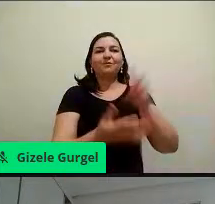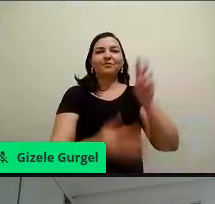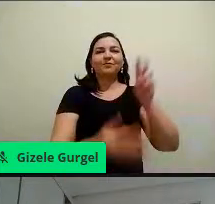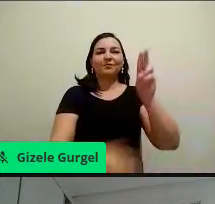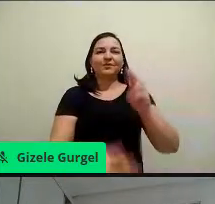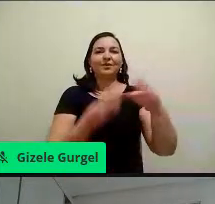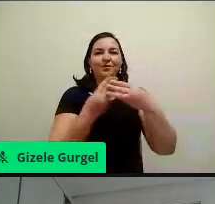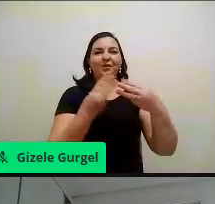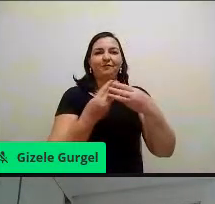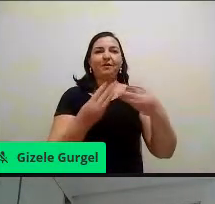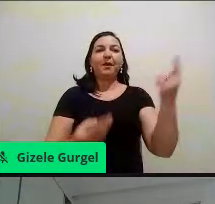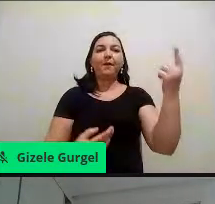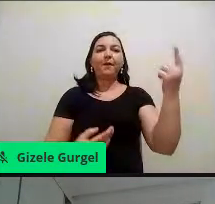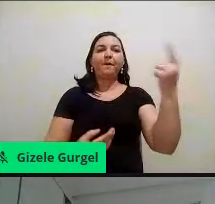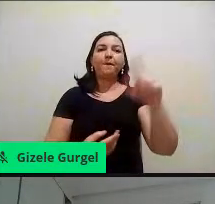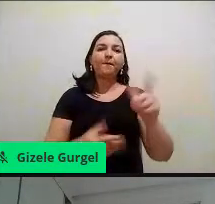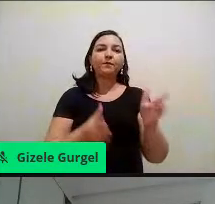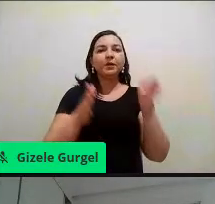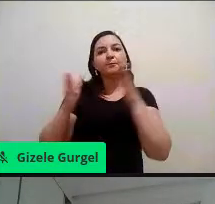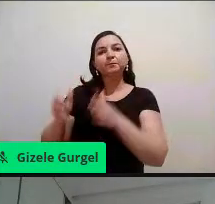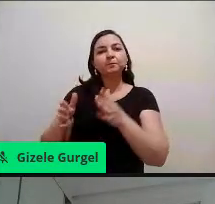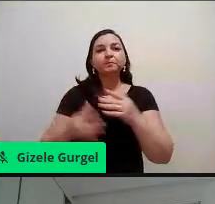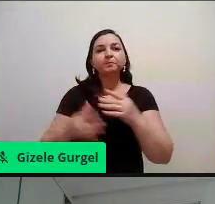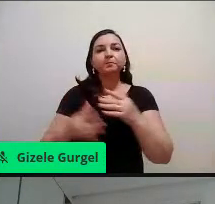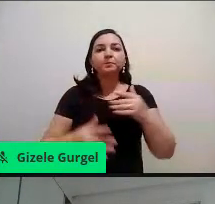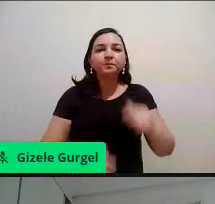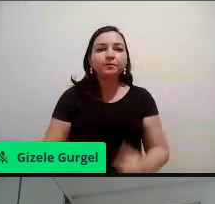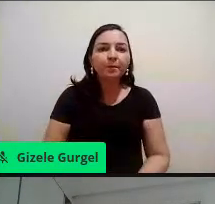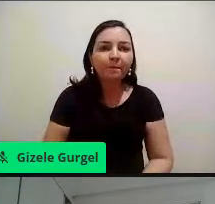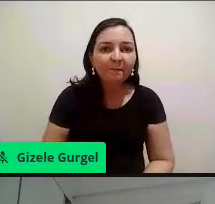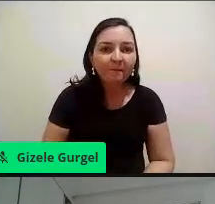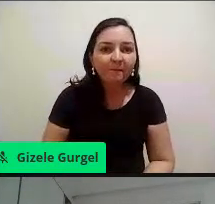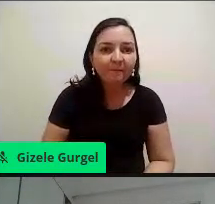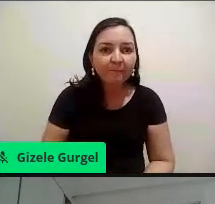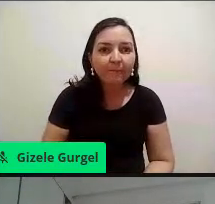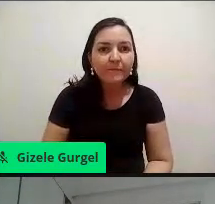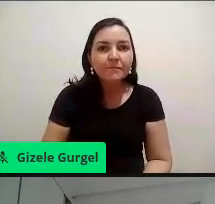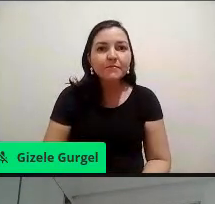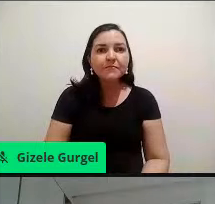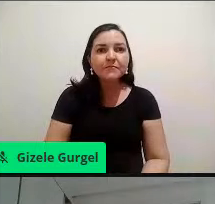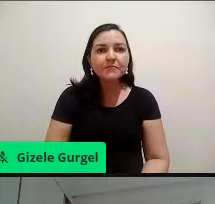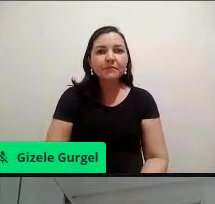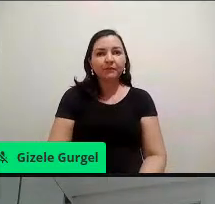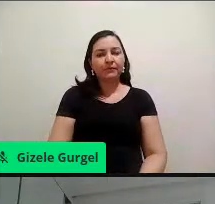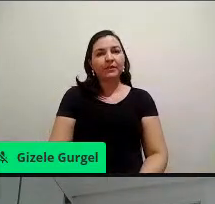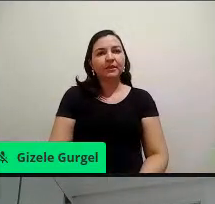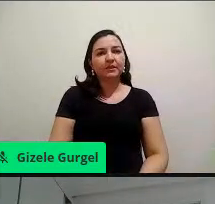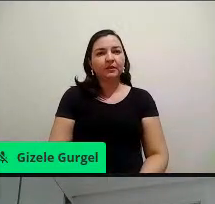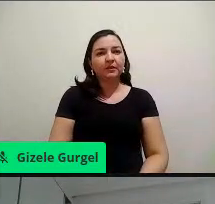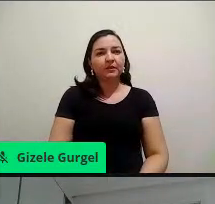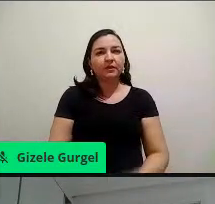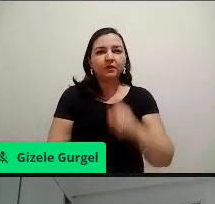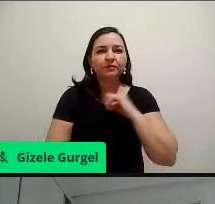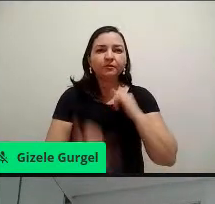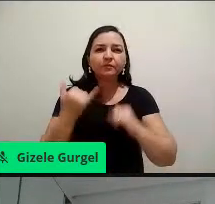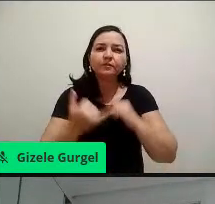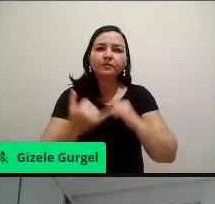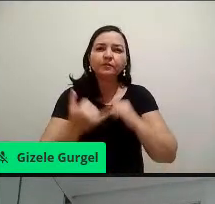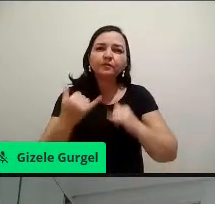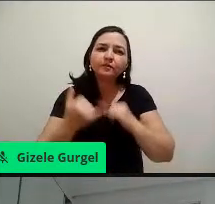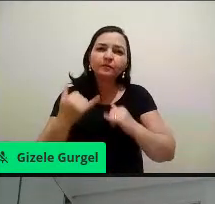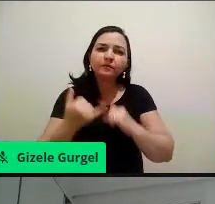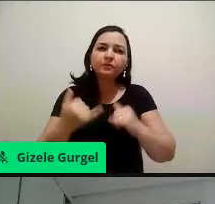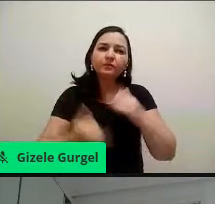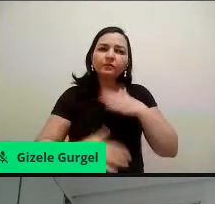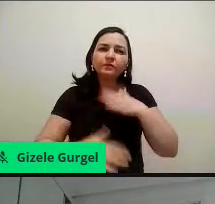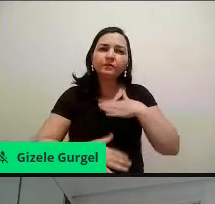foi esses coletores aqui, esse aqui, ó, que um comerciante, né, o dono desse